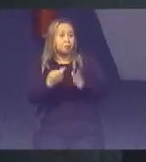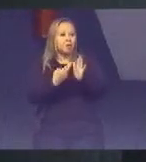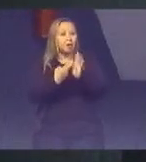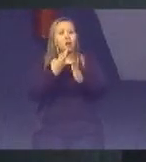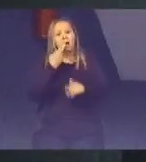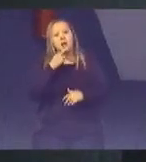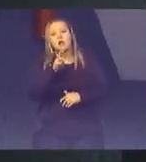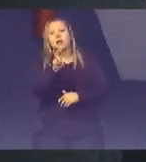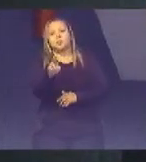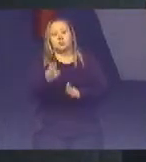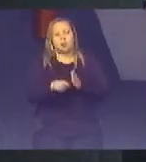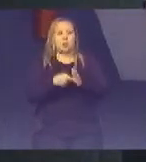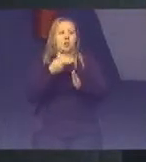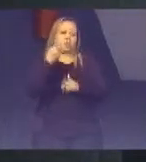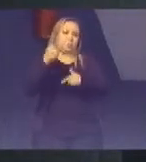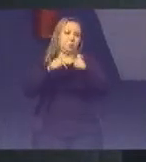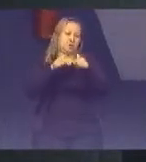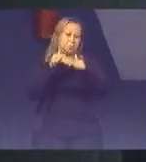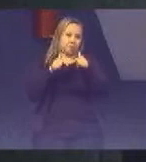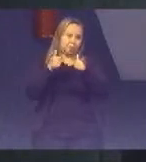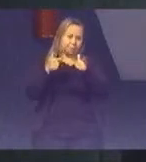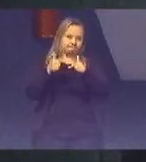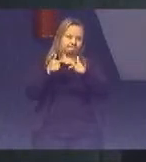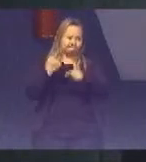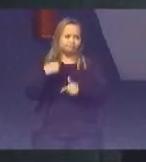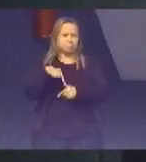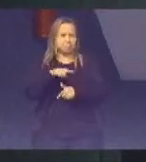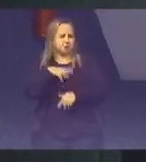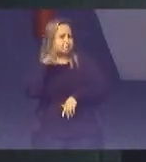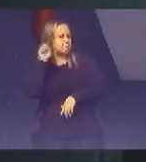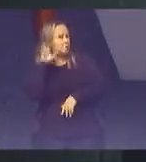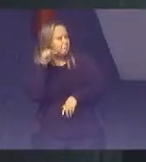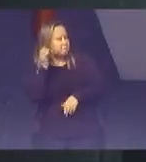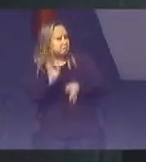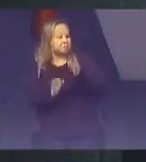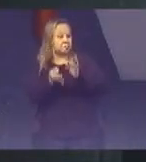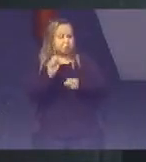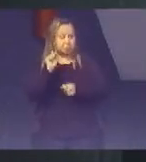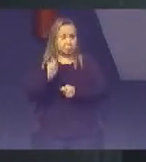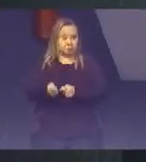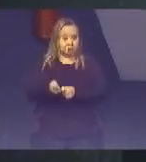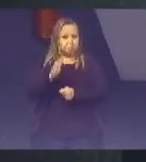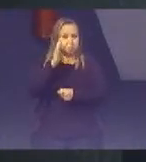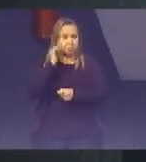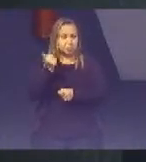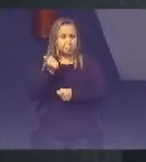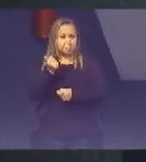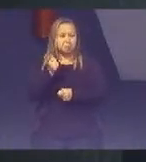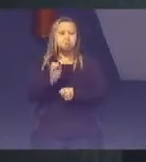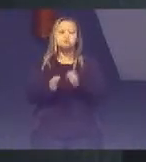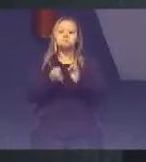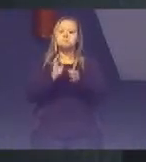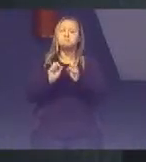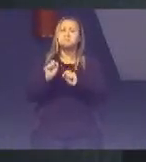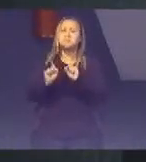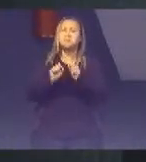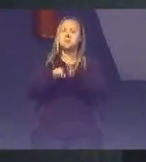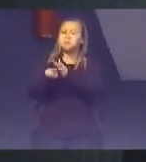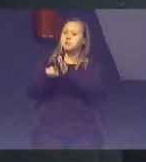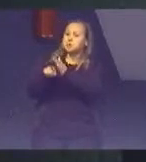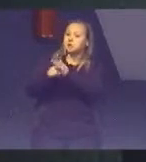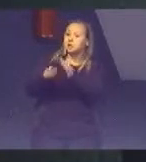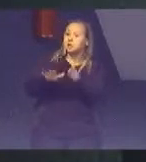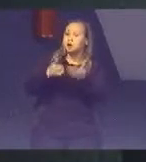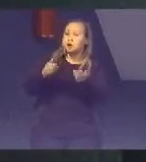trabalho Nós ouvimos os tribunais Para saber dos tribunais Tribunais Quais são